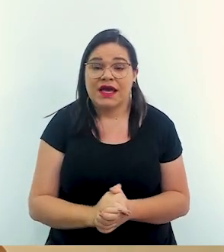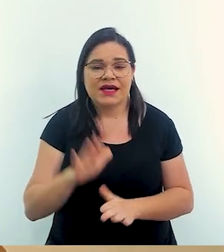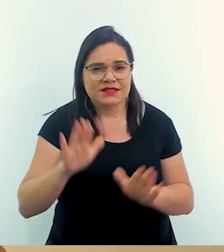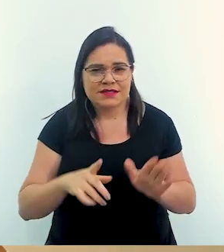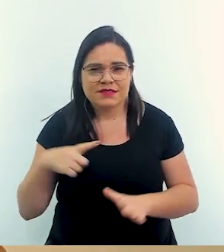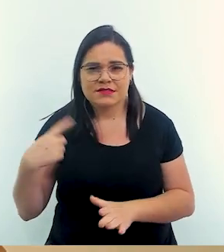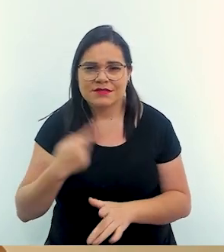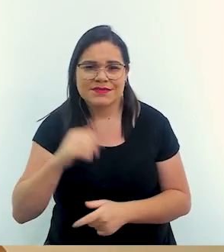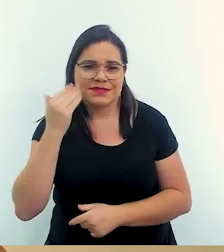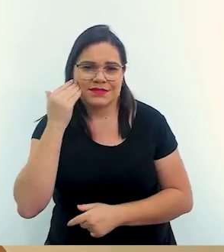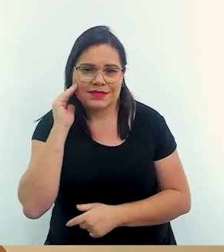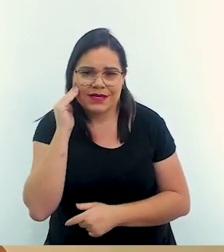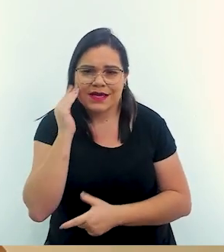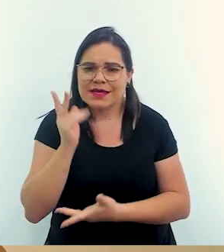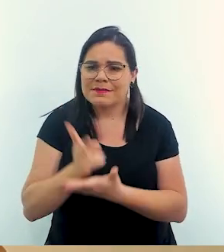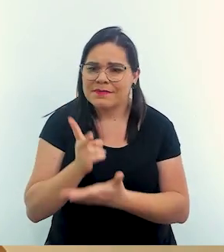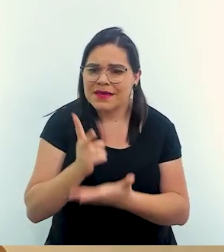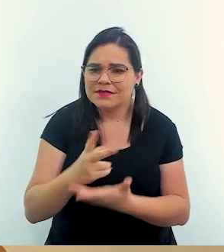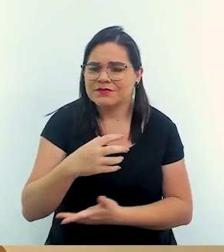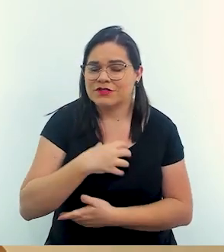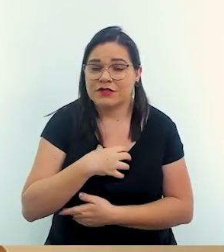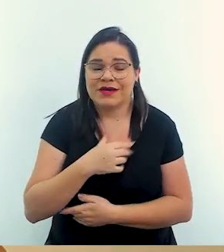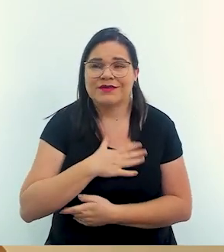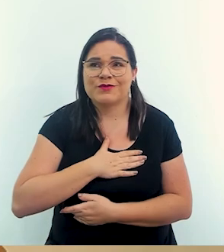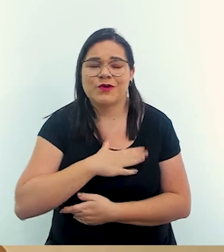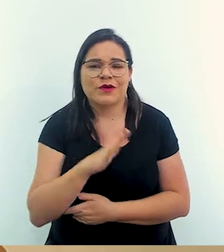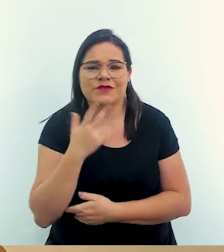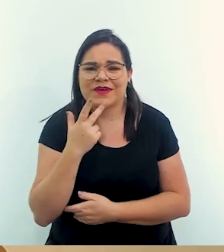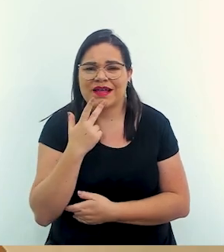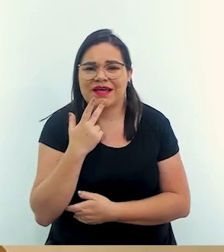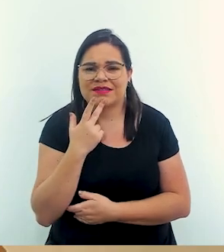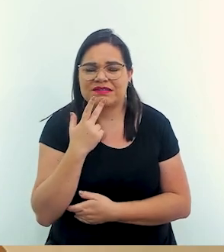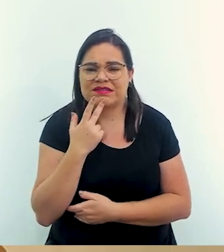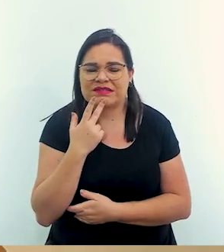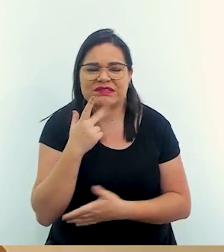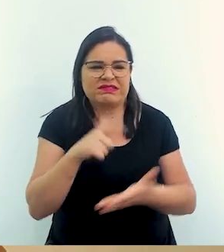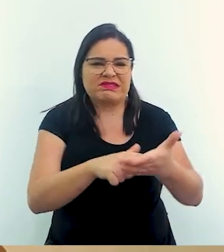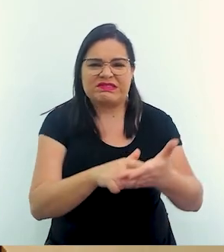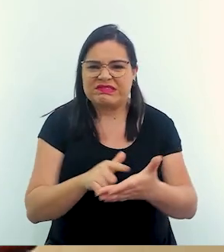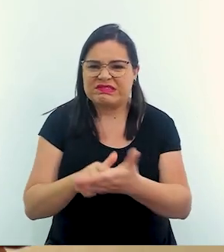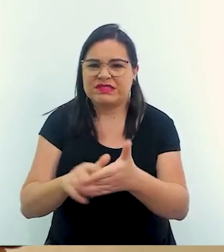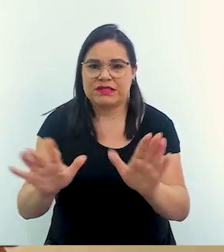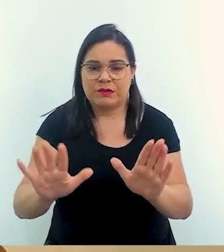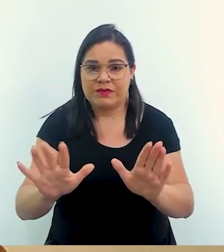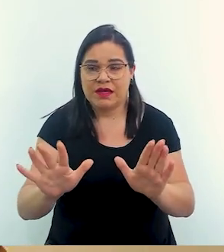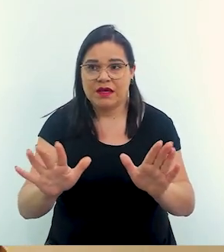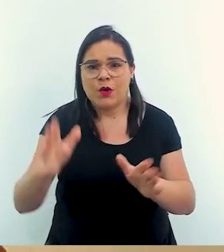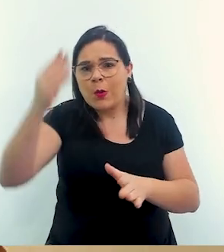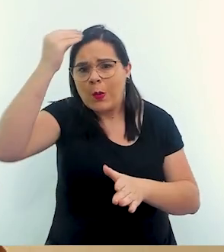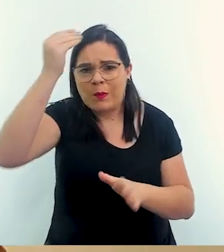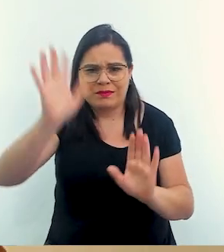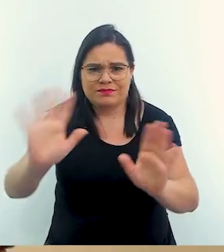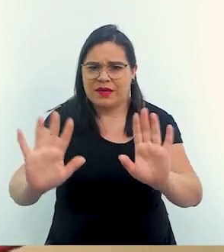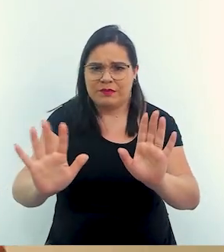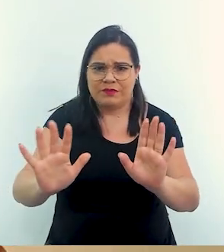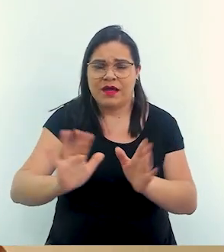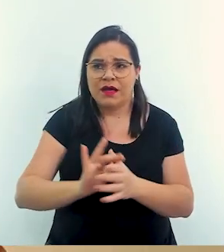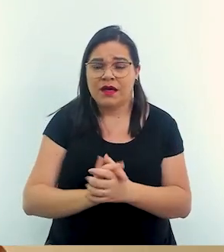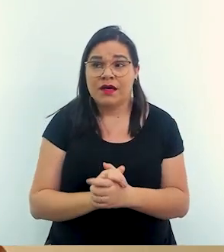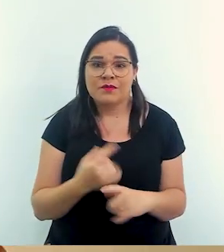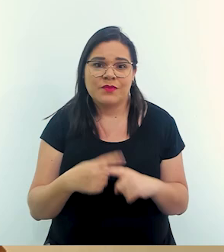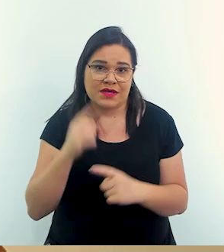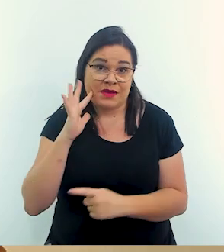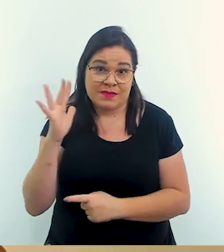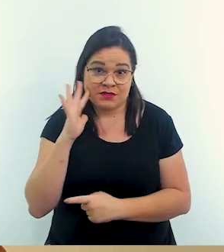tem que entender que da mesma maneira e eu não gosto de ficar colocando dedo e culpa e ninguém não está ali porque eu acho que